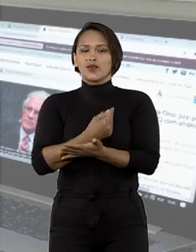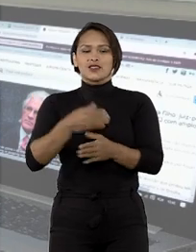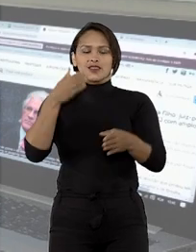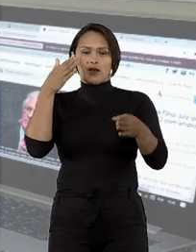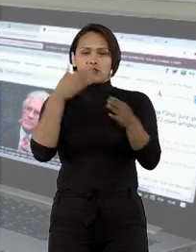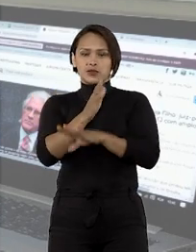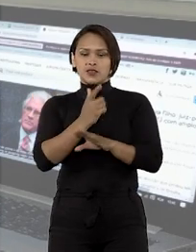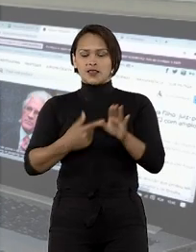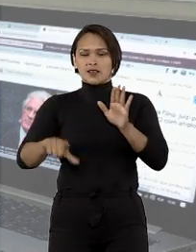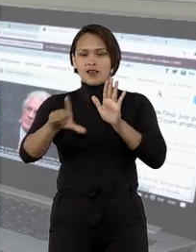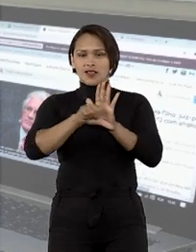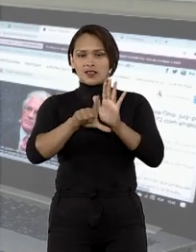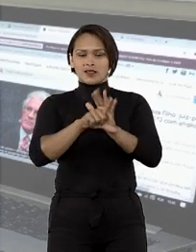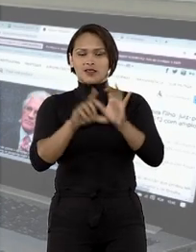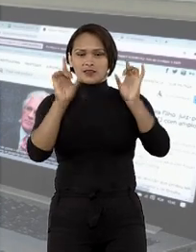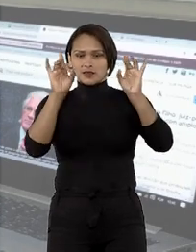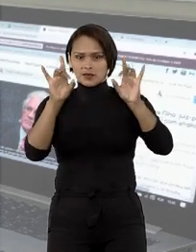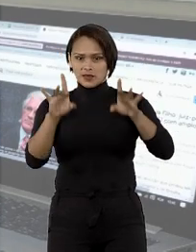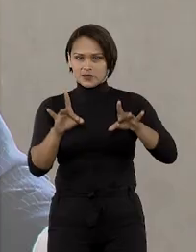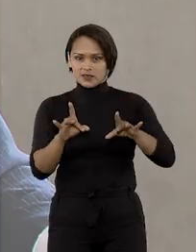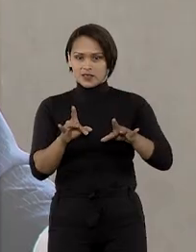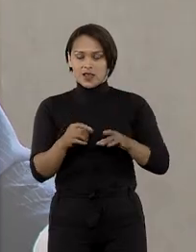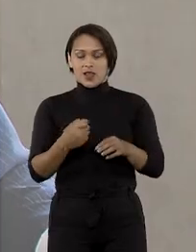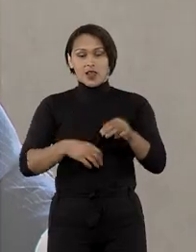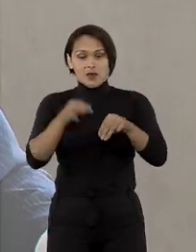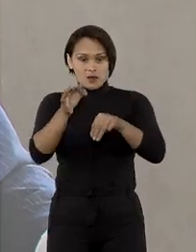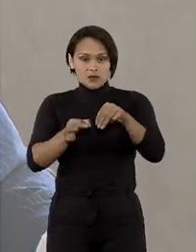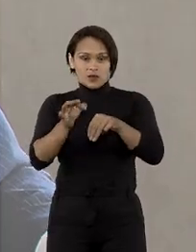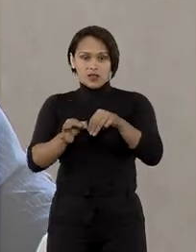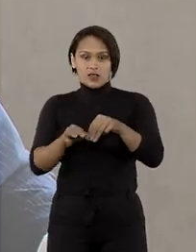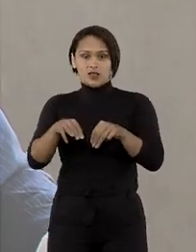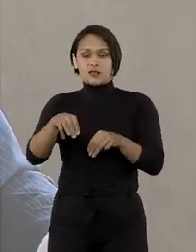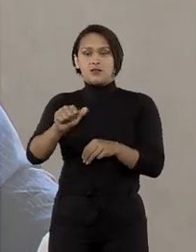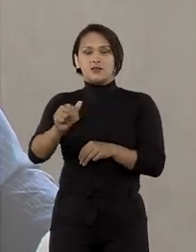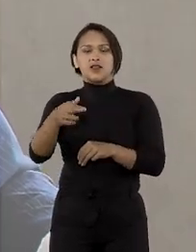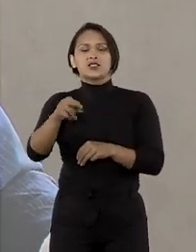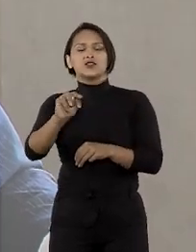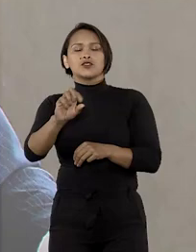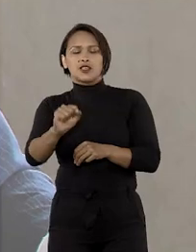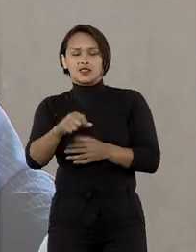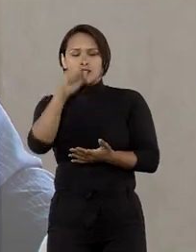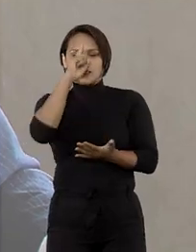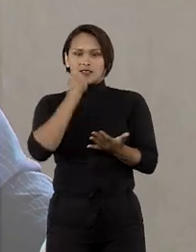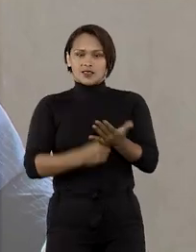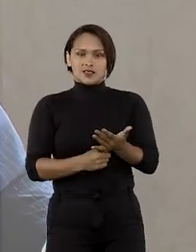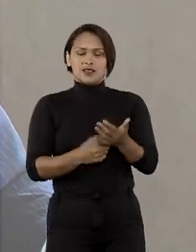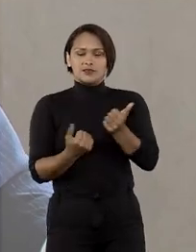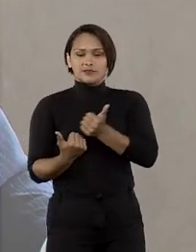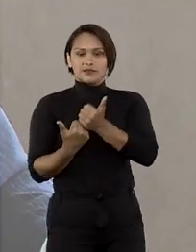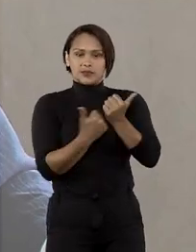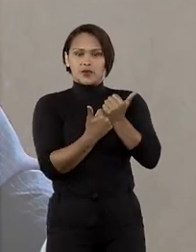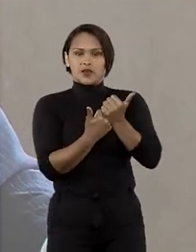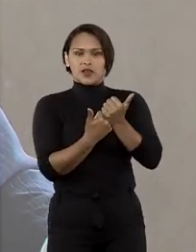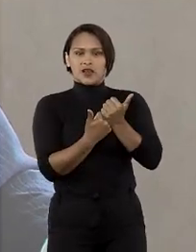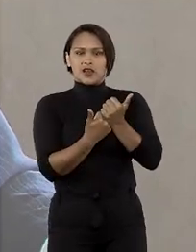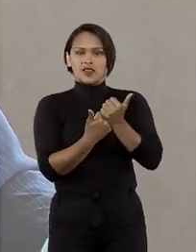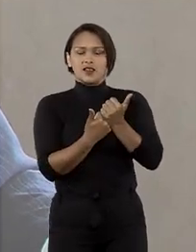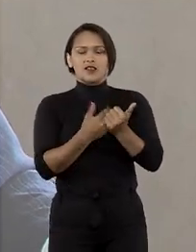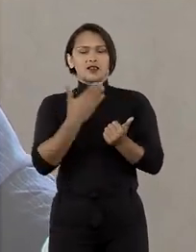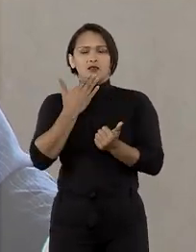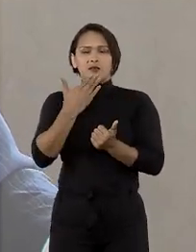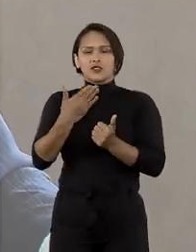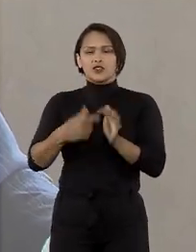autorização legislativa específica. Para o ministro Humberto Martins, a decisão do Tribunal Local está apoiada na suposta